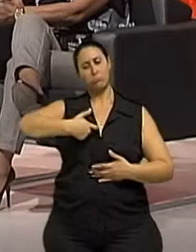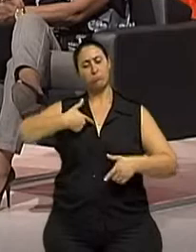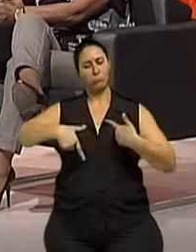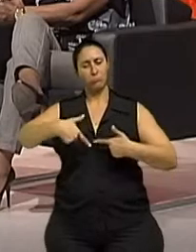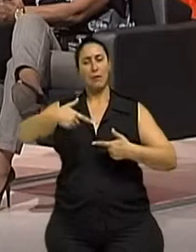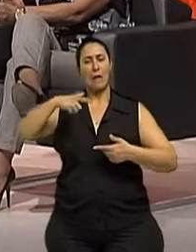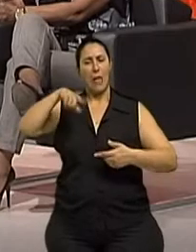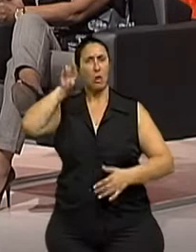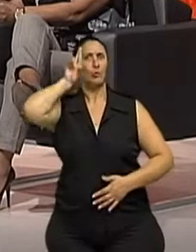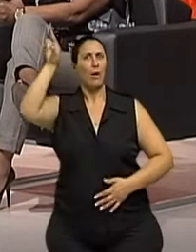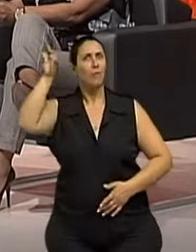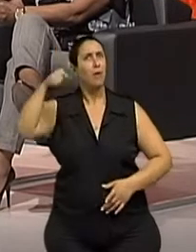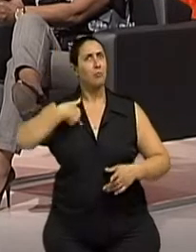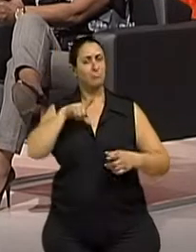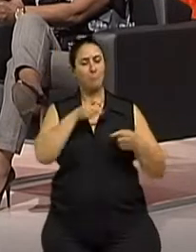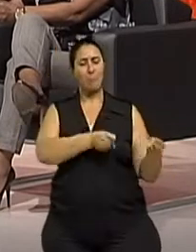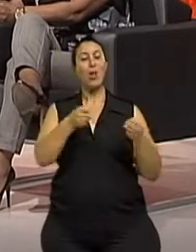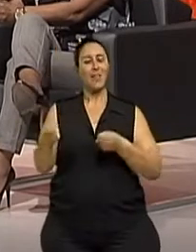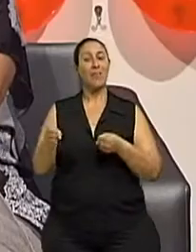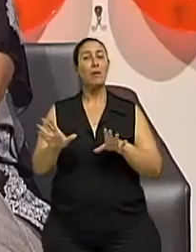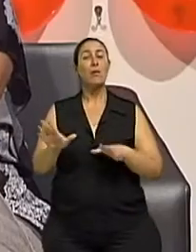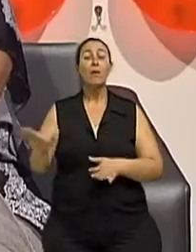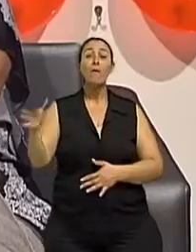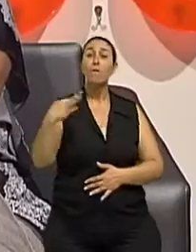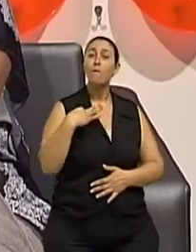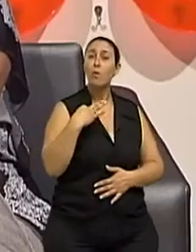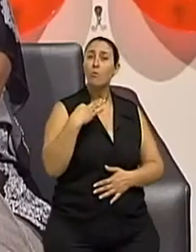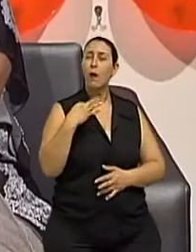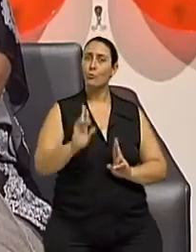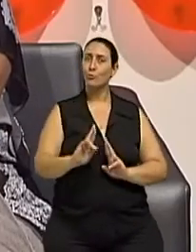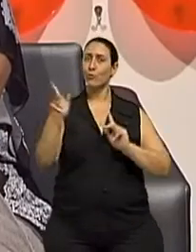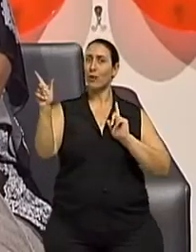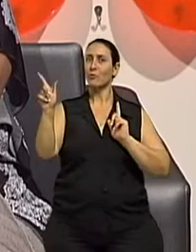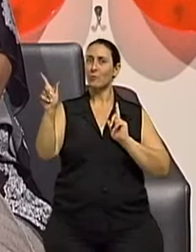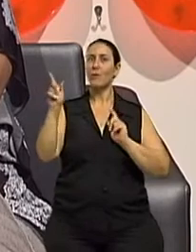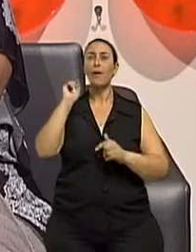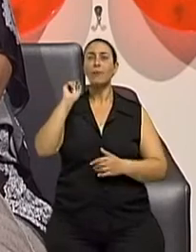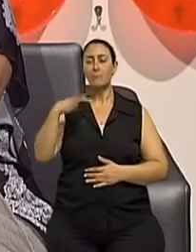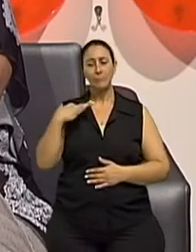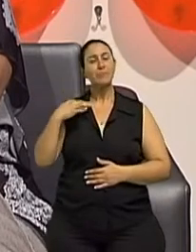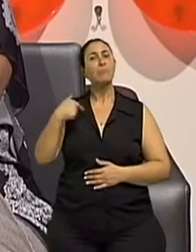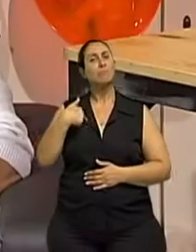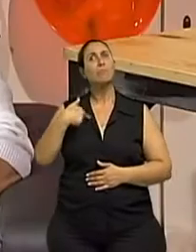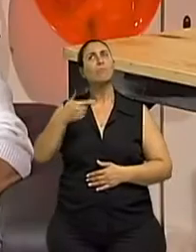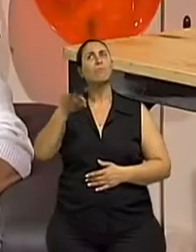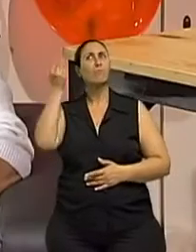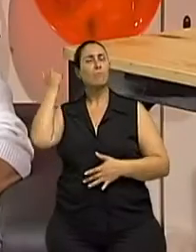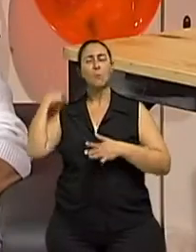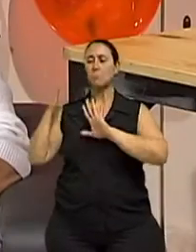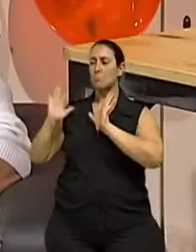da sua estrutura. Como voluntário, ele me parece que o que mais vai ser trabalhado é a solidariedade,